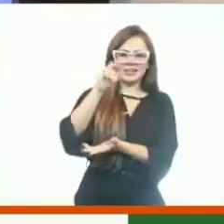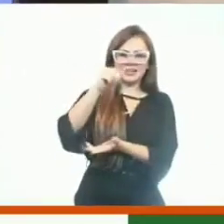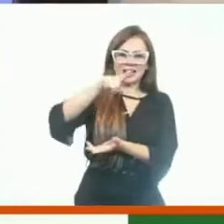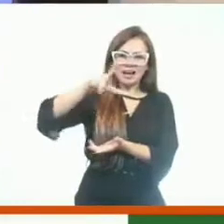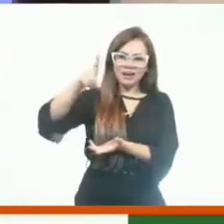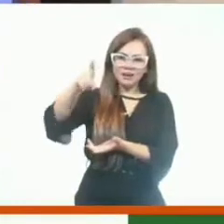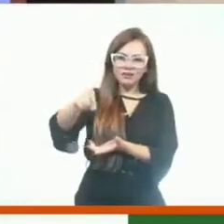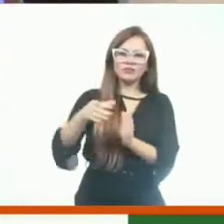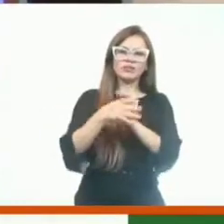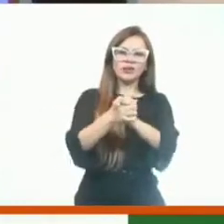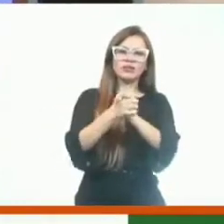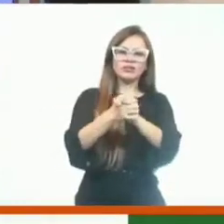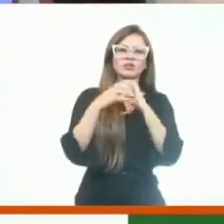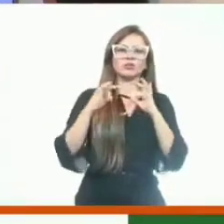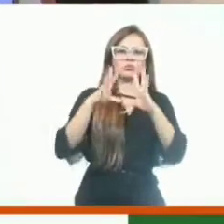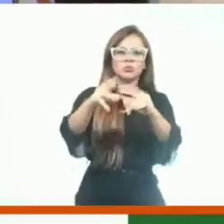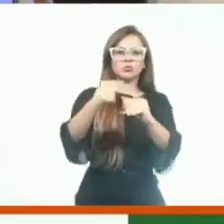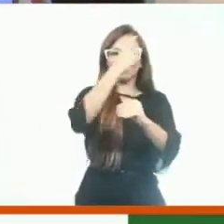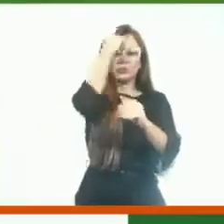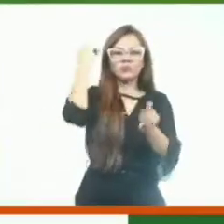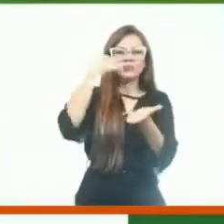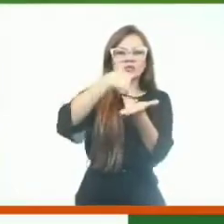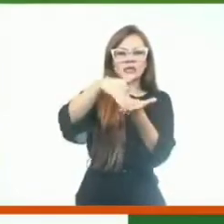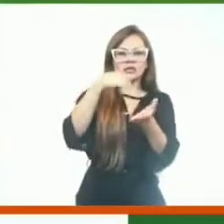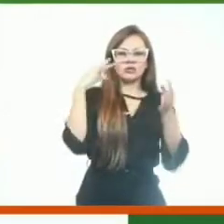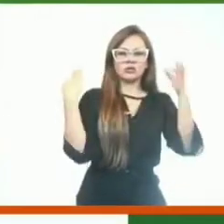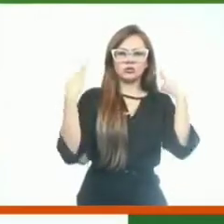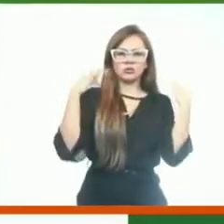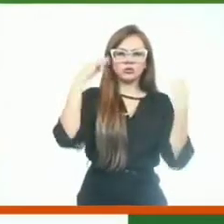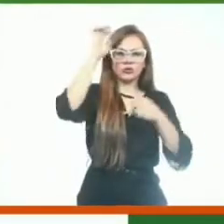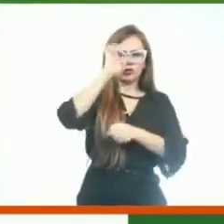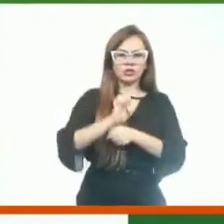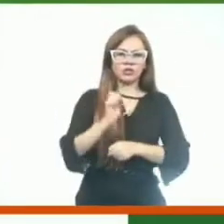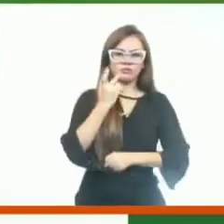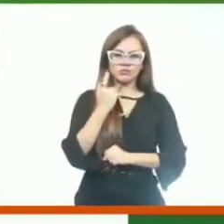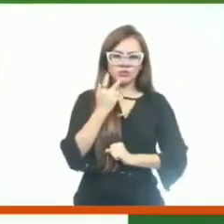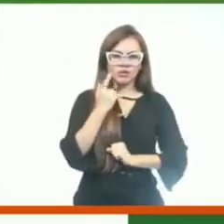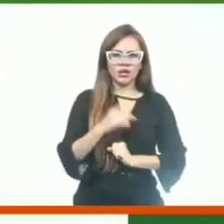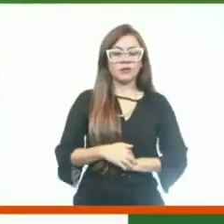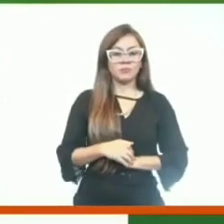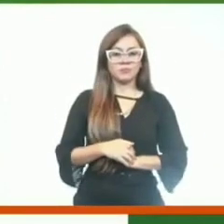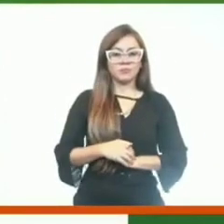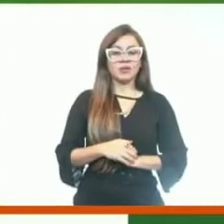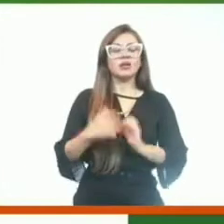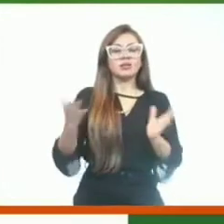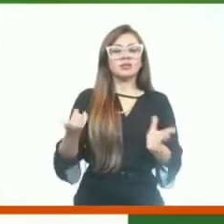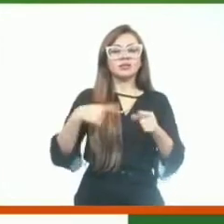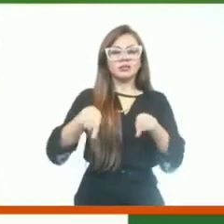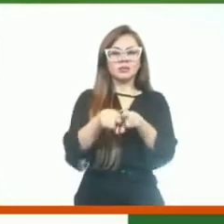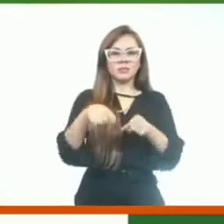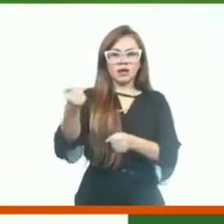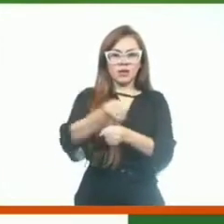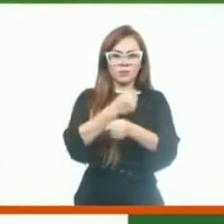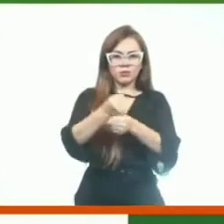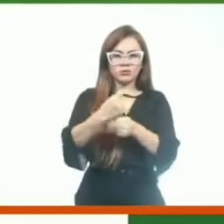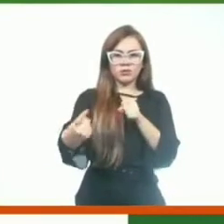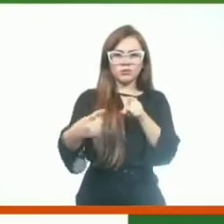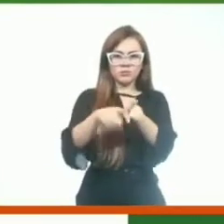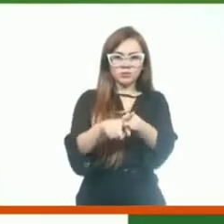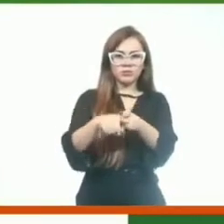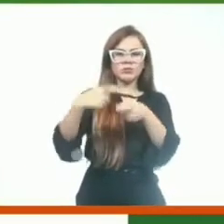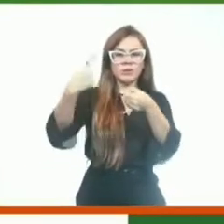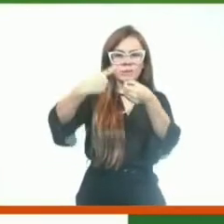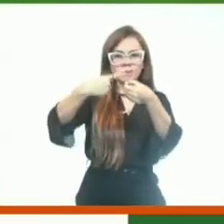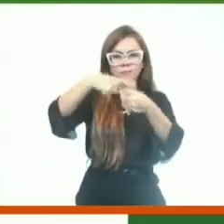queria cumprimentar a todos que fazem a Secretaria de Turismo do Estado do Ceará. Lembrando que essa obra também, em parceria com a Prefeitura,